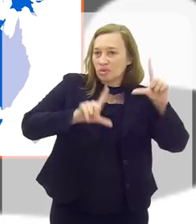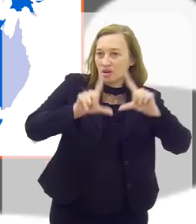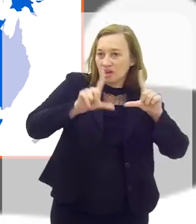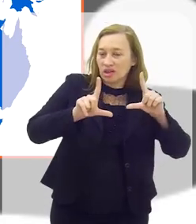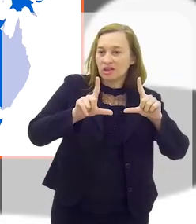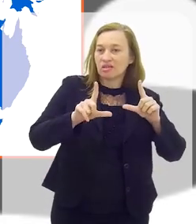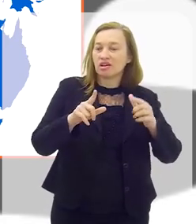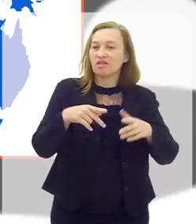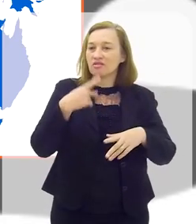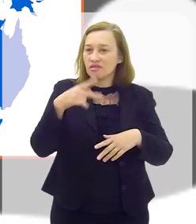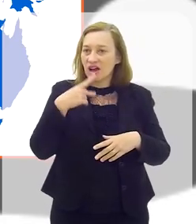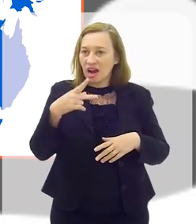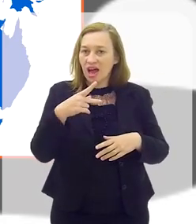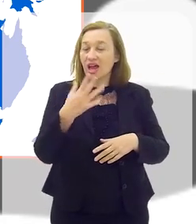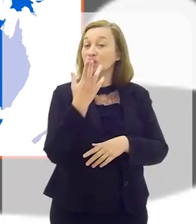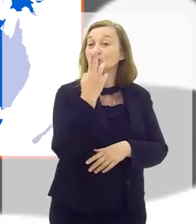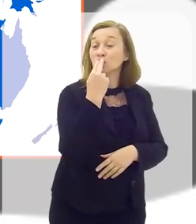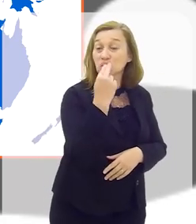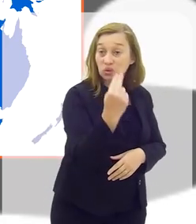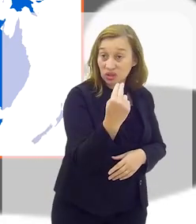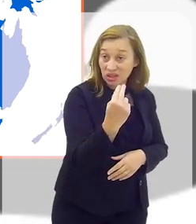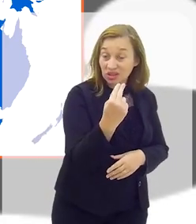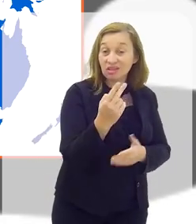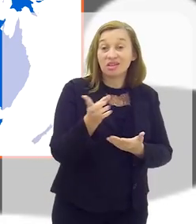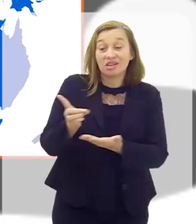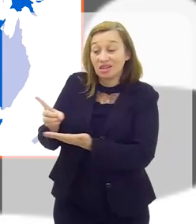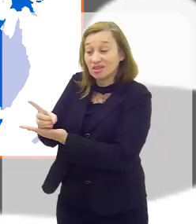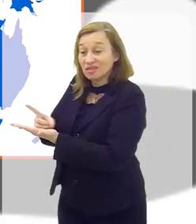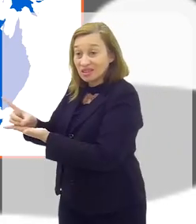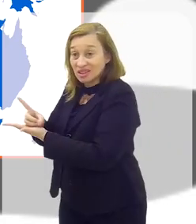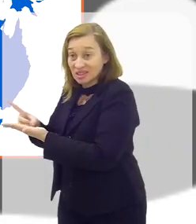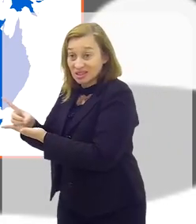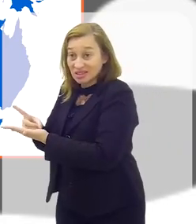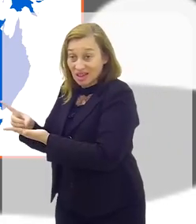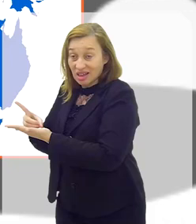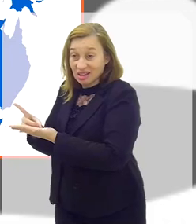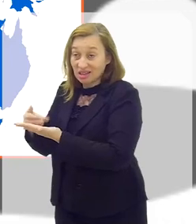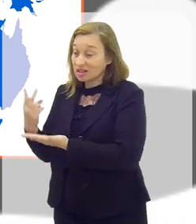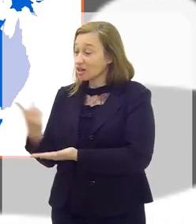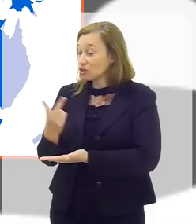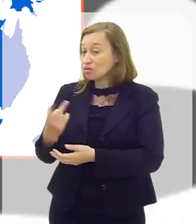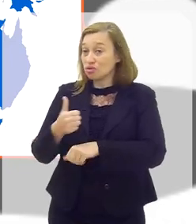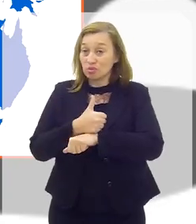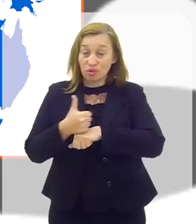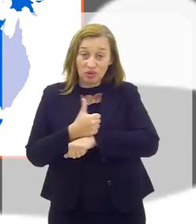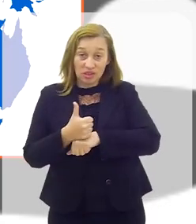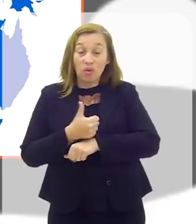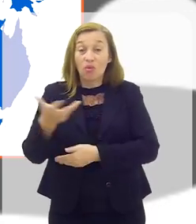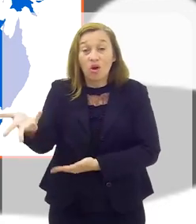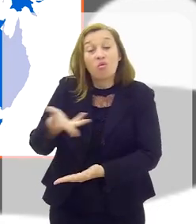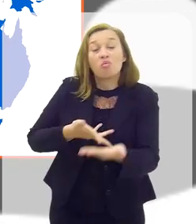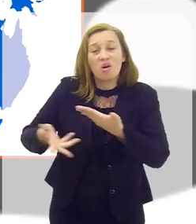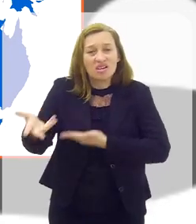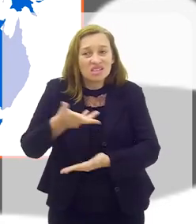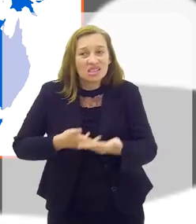dessa dualidade do nutricionista, que é o webdesigner, e que é um parceiro